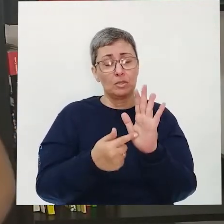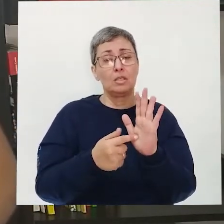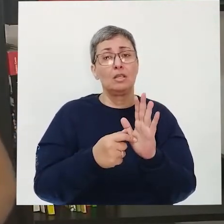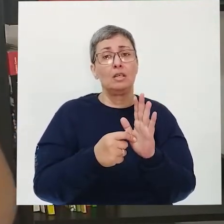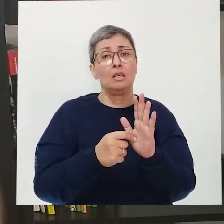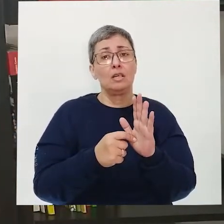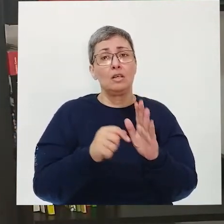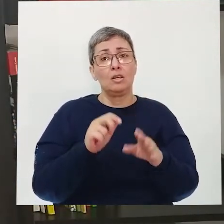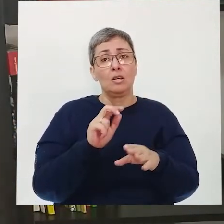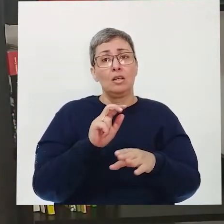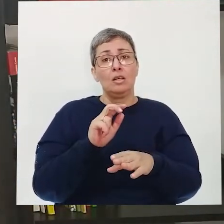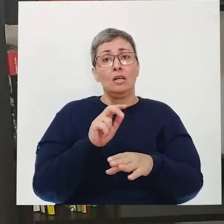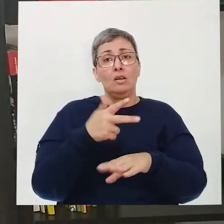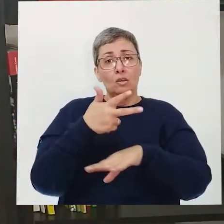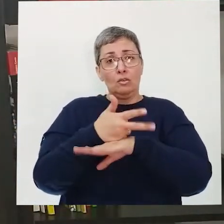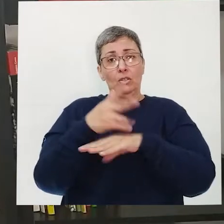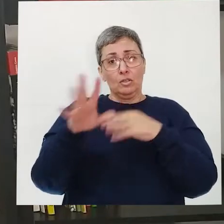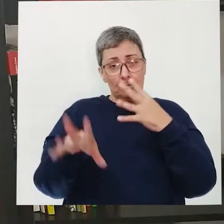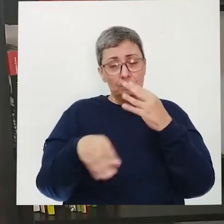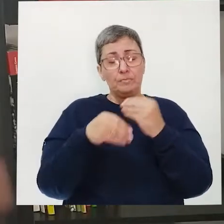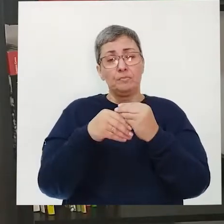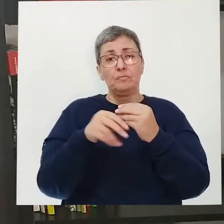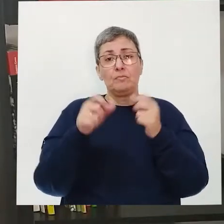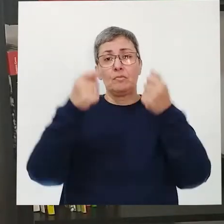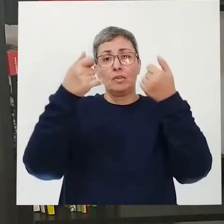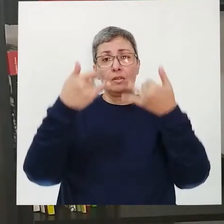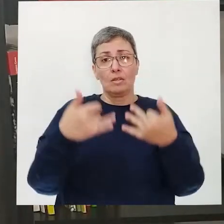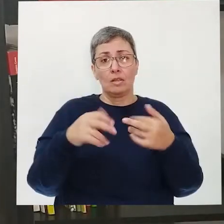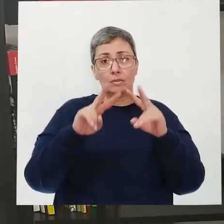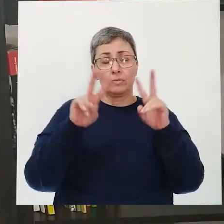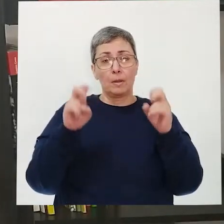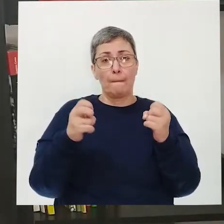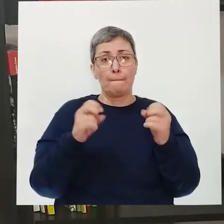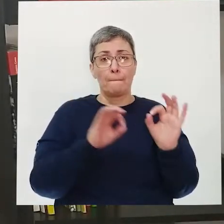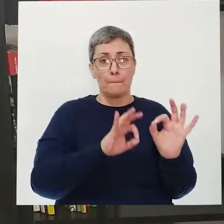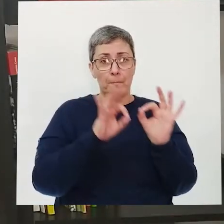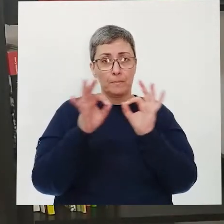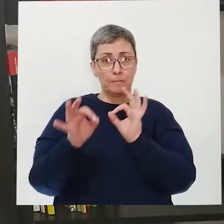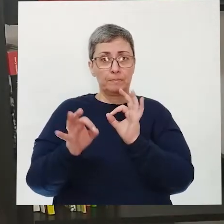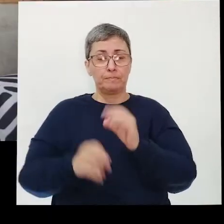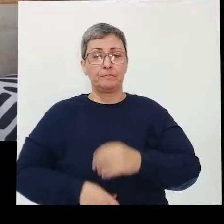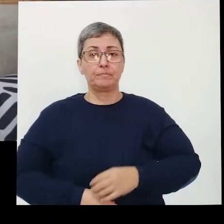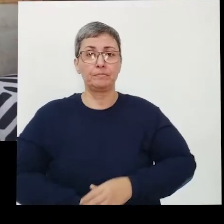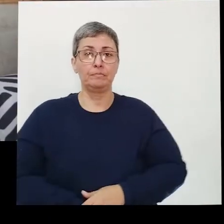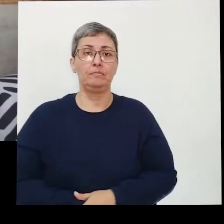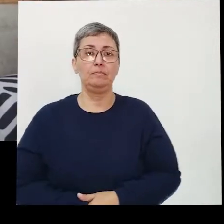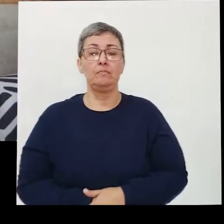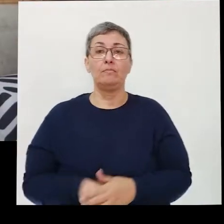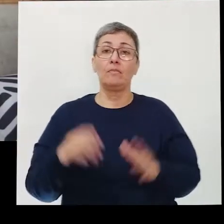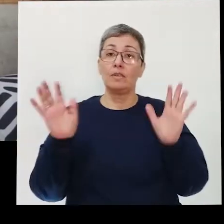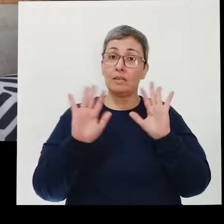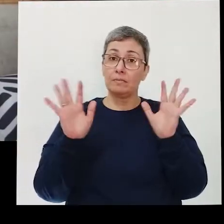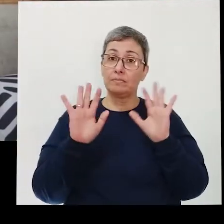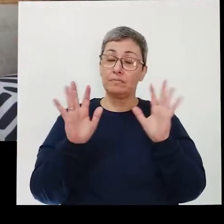para vocês agora, para complementar, que vai falar sobre esse assunto. Vamos acompanhar o vídeo? Oi, gente! Bem